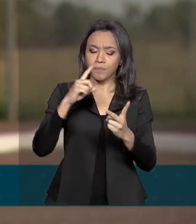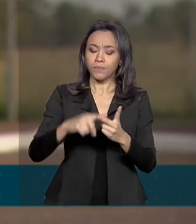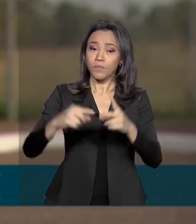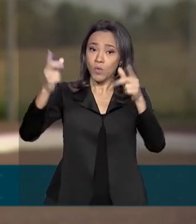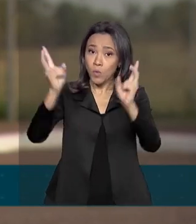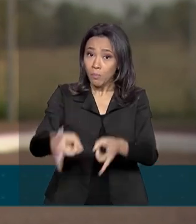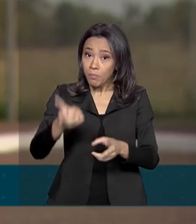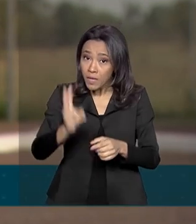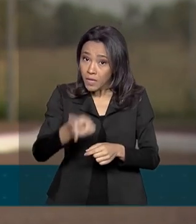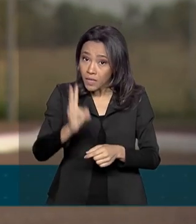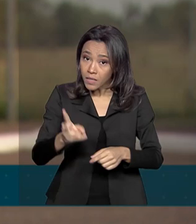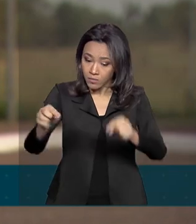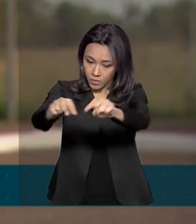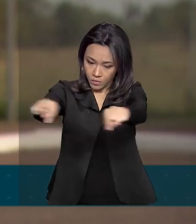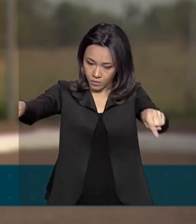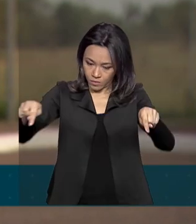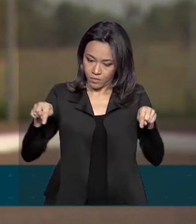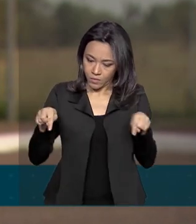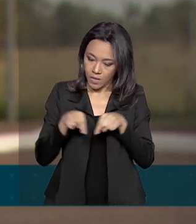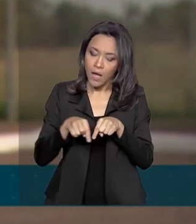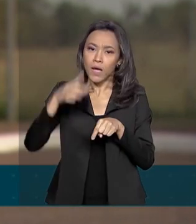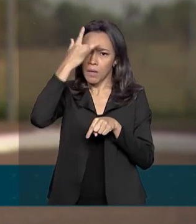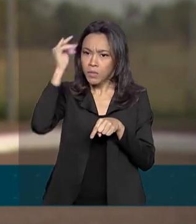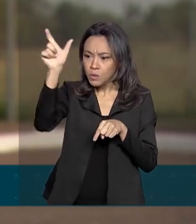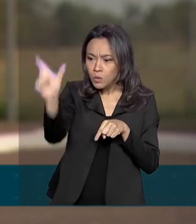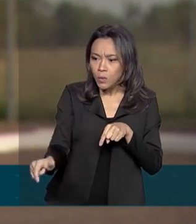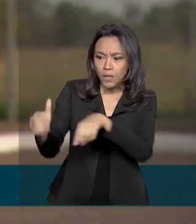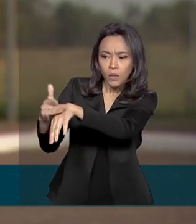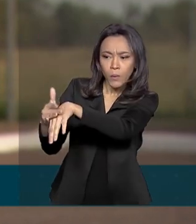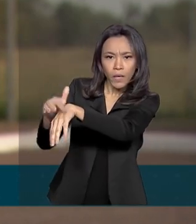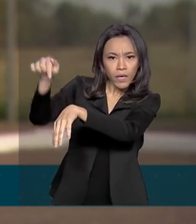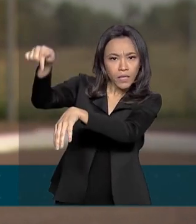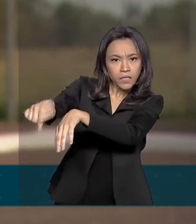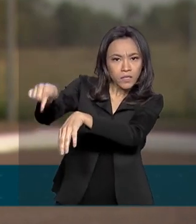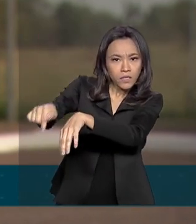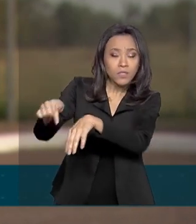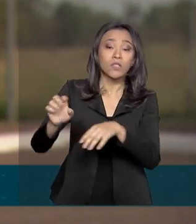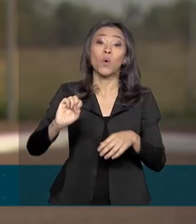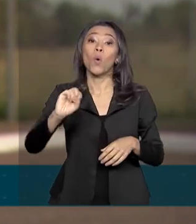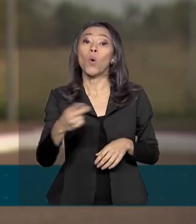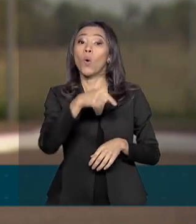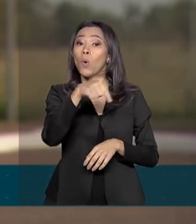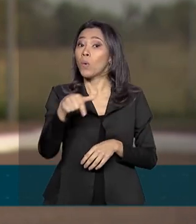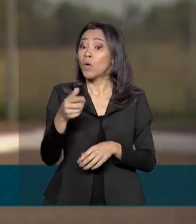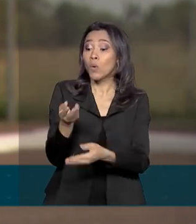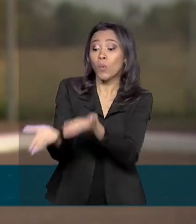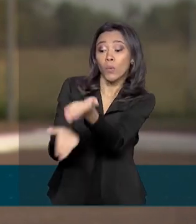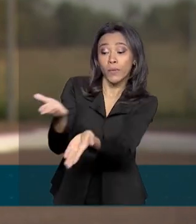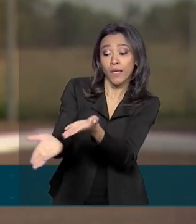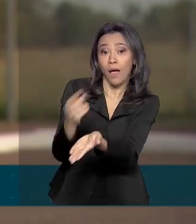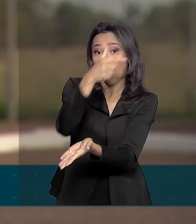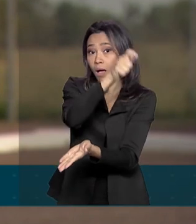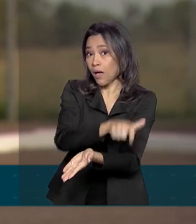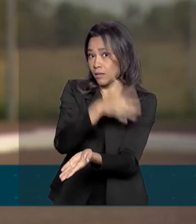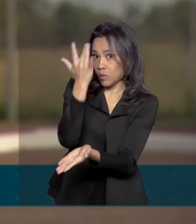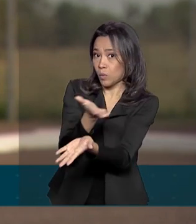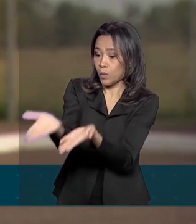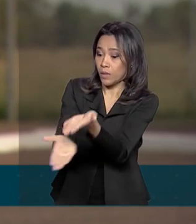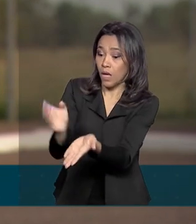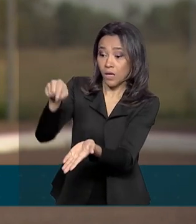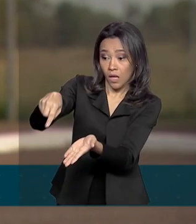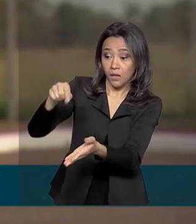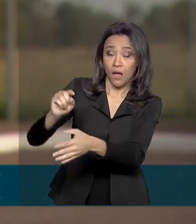ambiente domiciliar com a pessoa infectada ou cuidar de uma pessoa confirmada para coronavírus